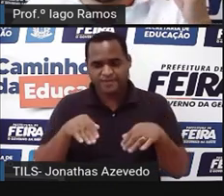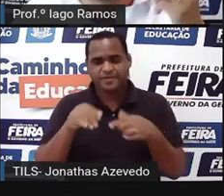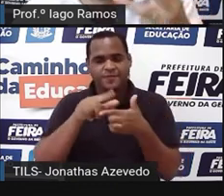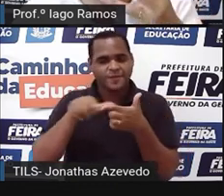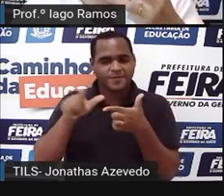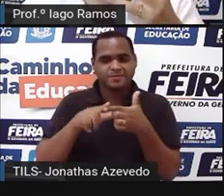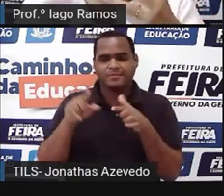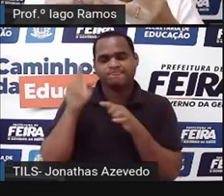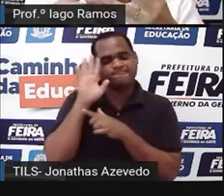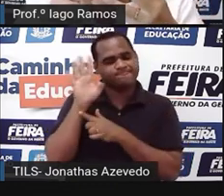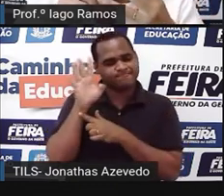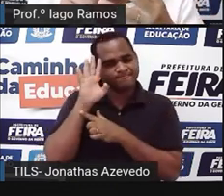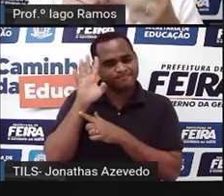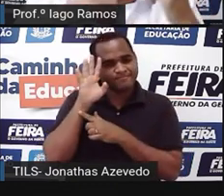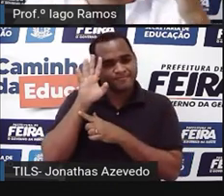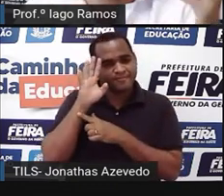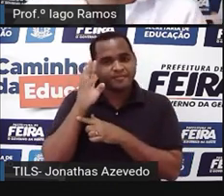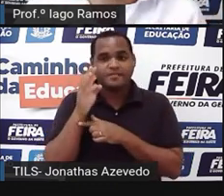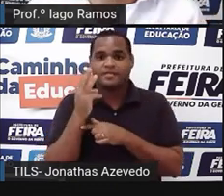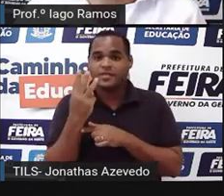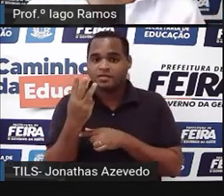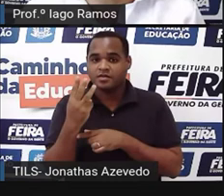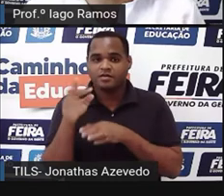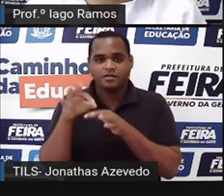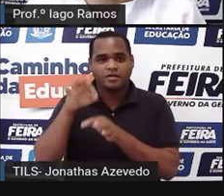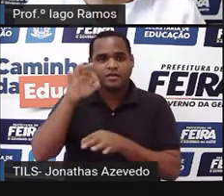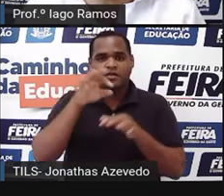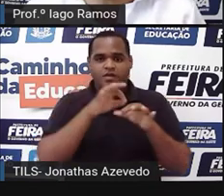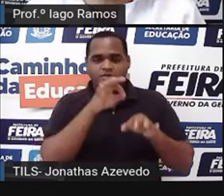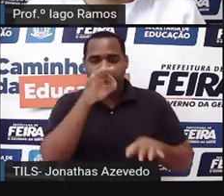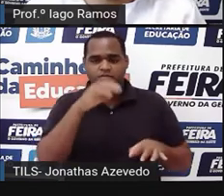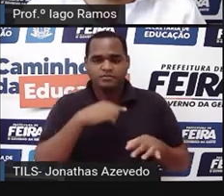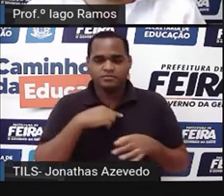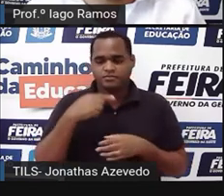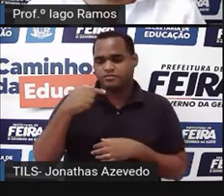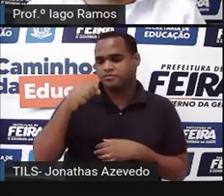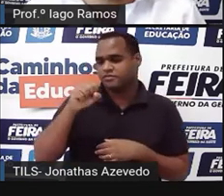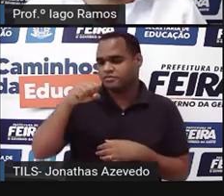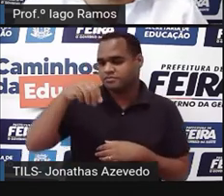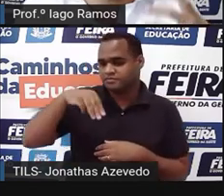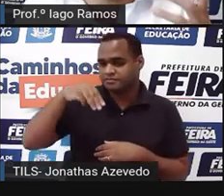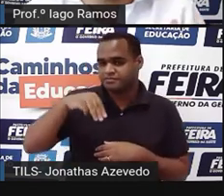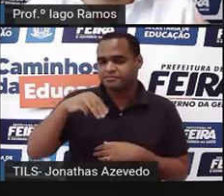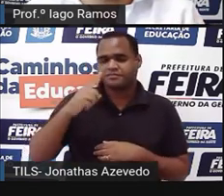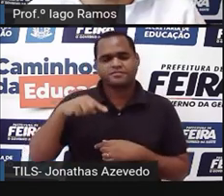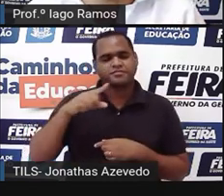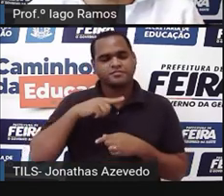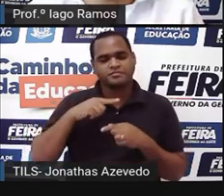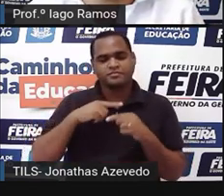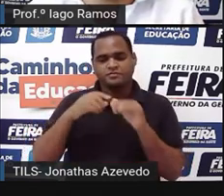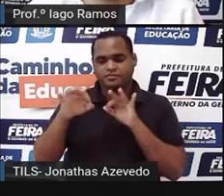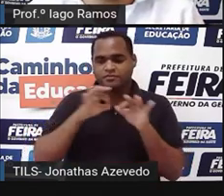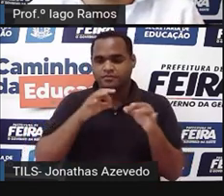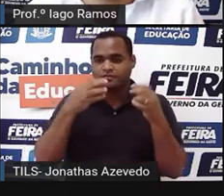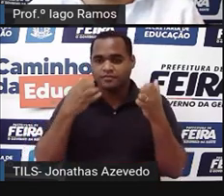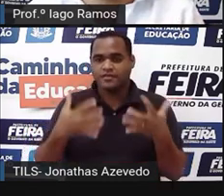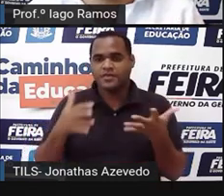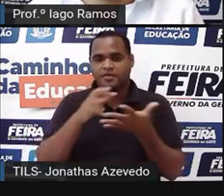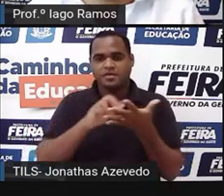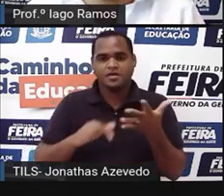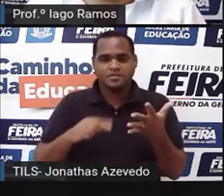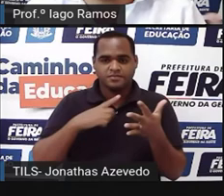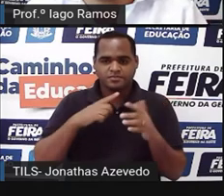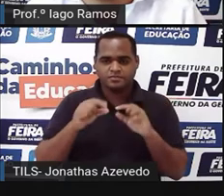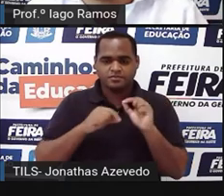raciocínio. 3 cabos e cada um tem 78 metros. Então, para saber a quantidade aproximada aí de